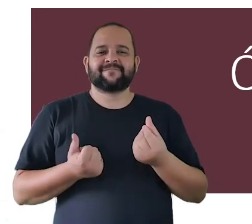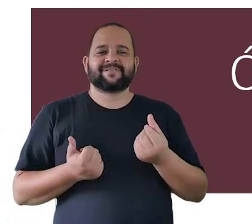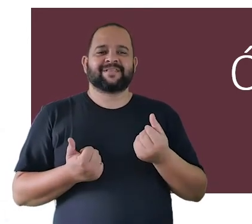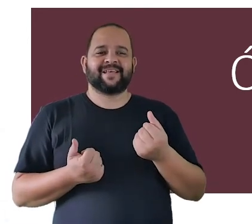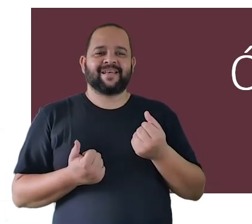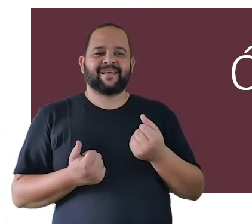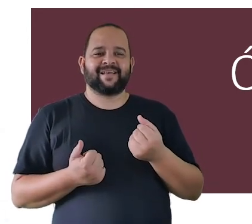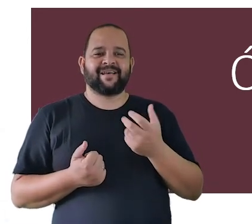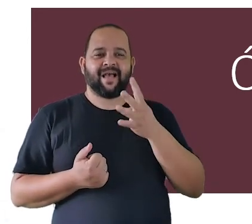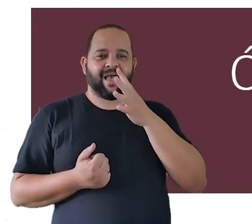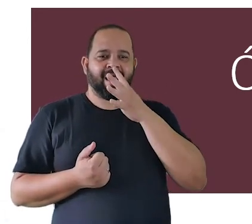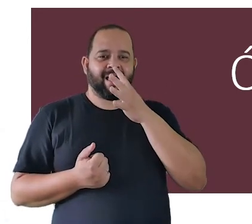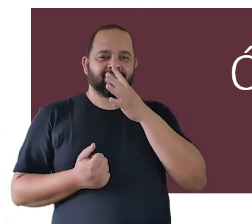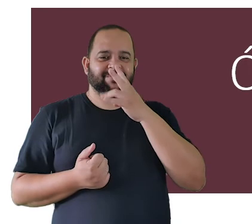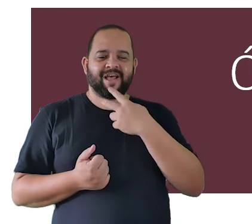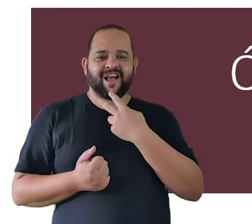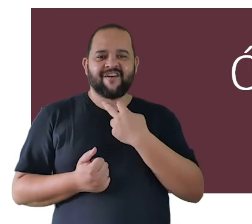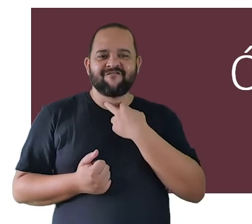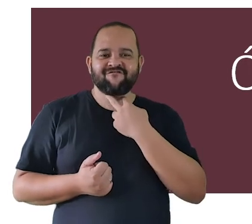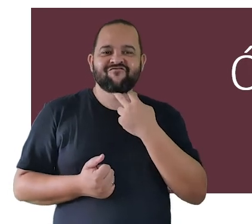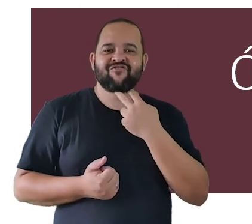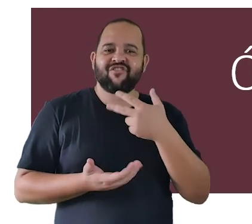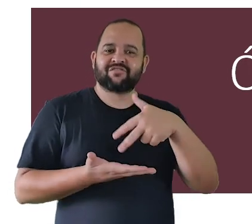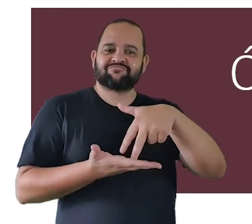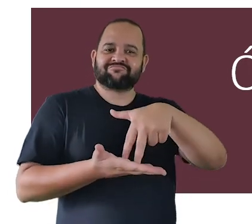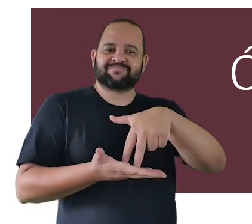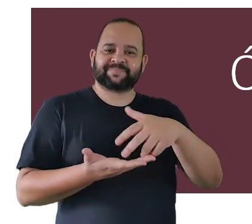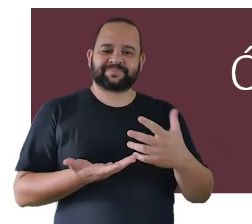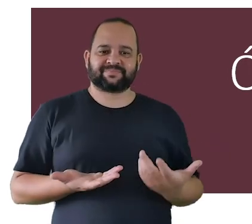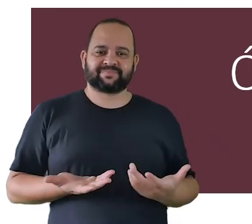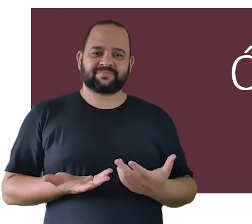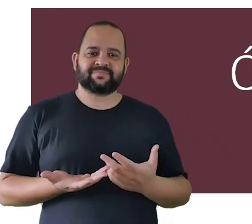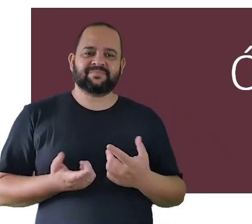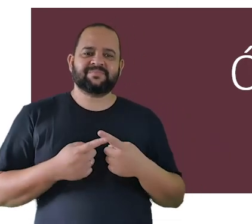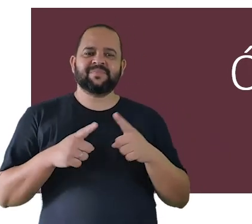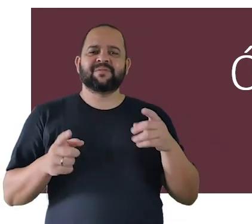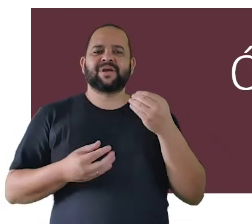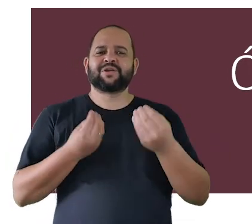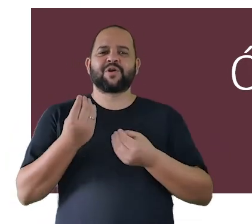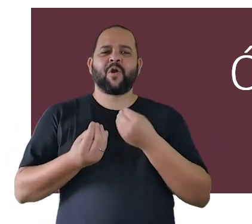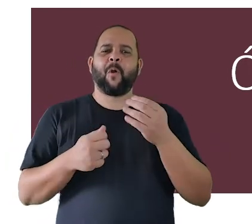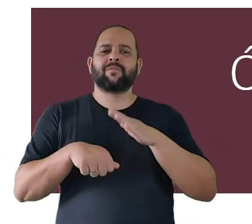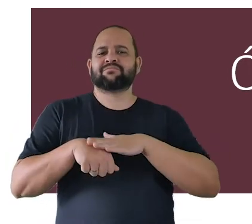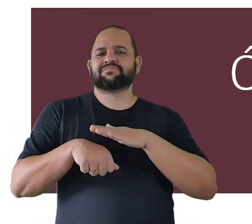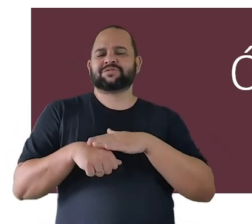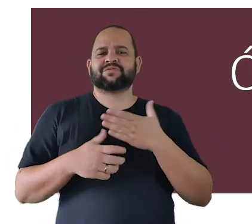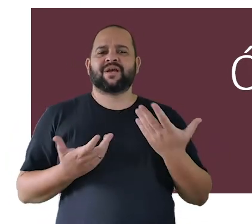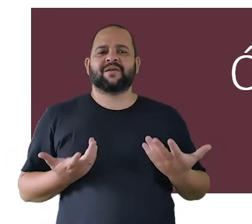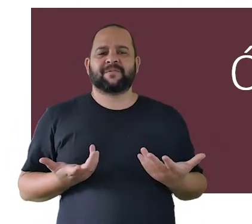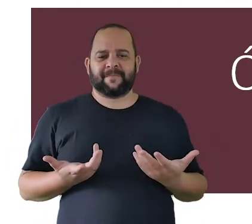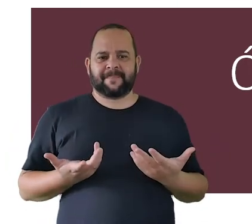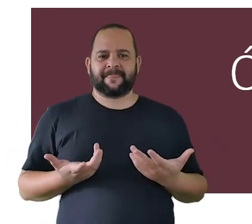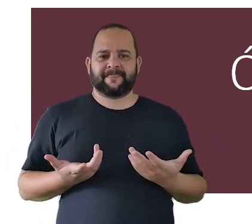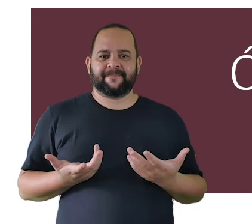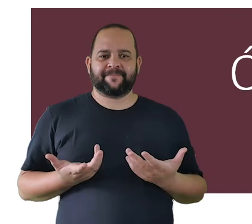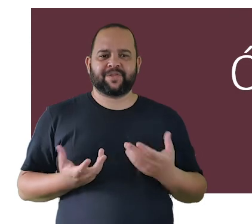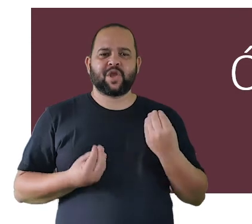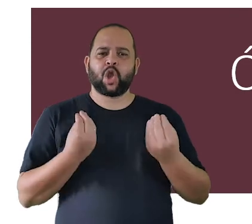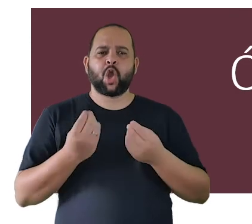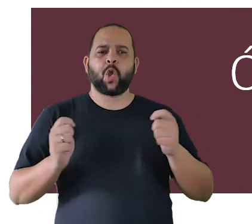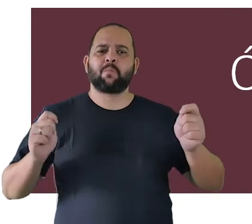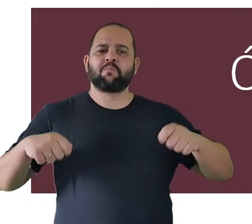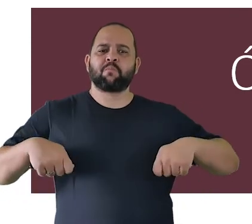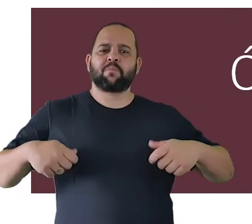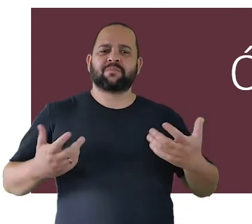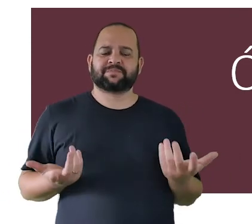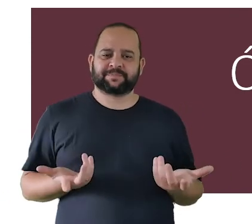dela nesse tipo de repertório só que como se faz essa ligação de onde vem essa ligação como é